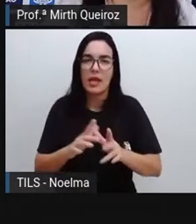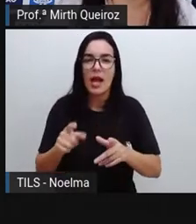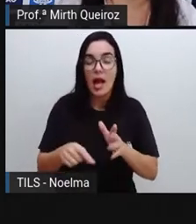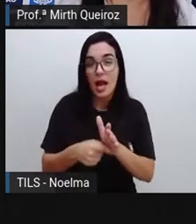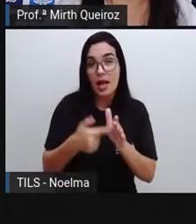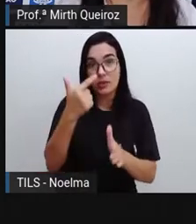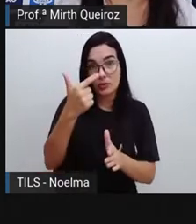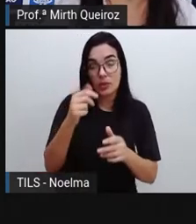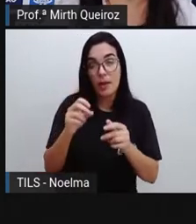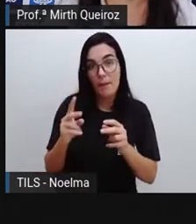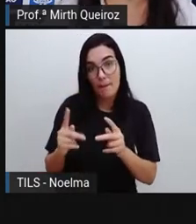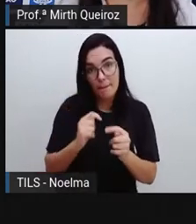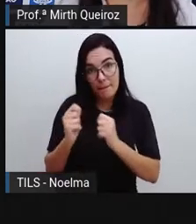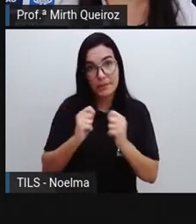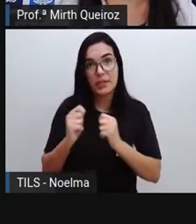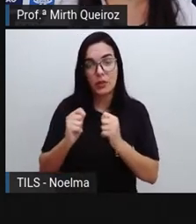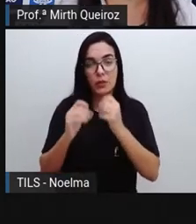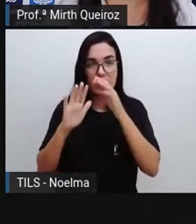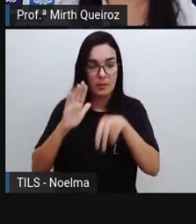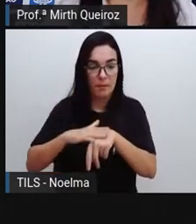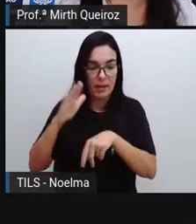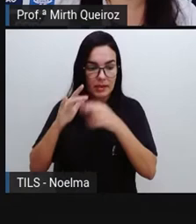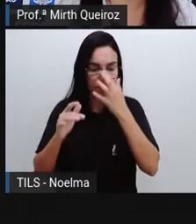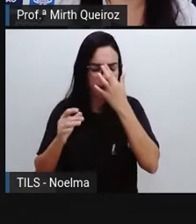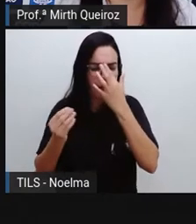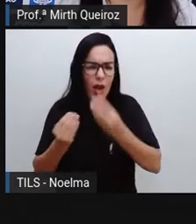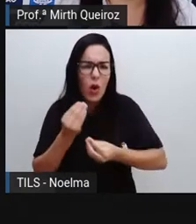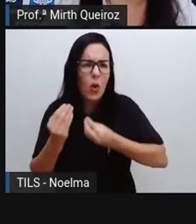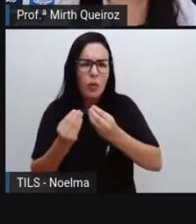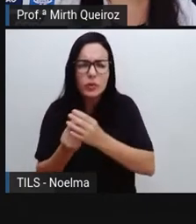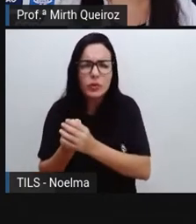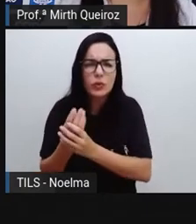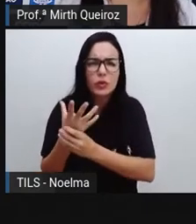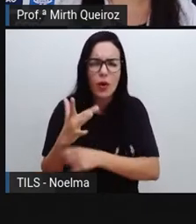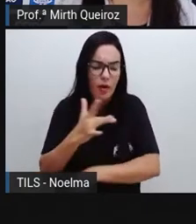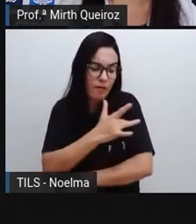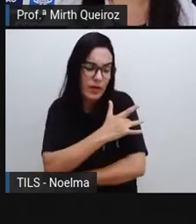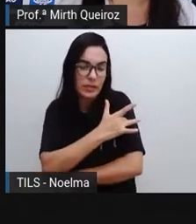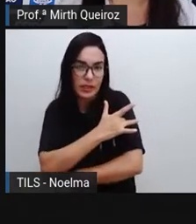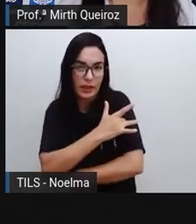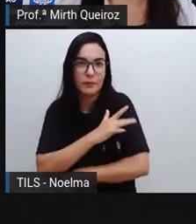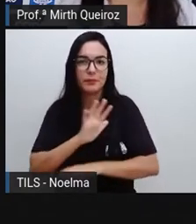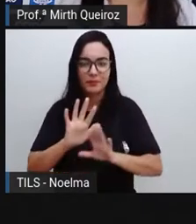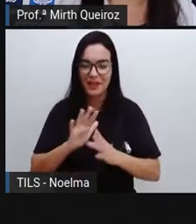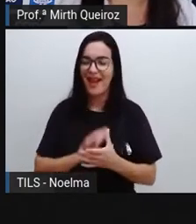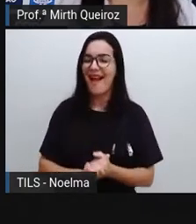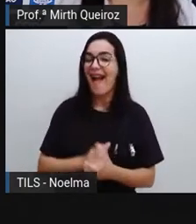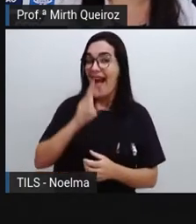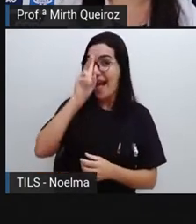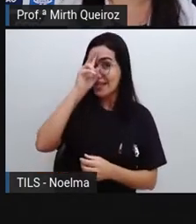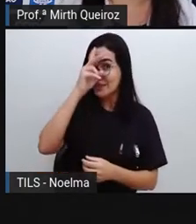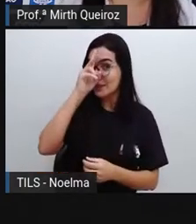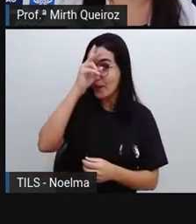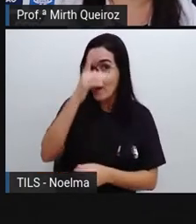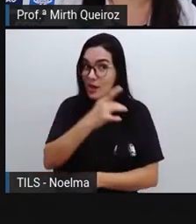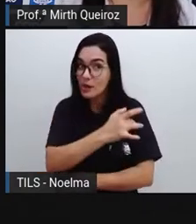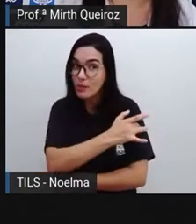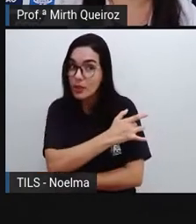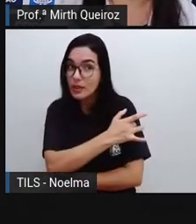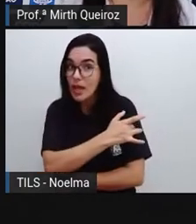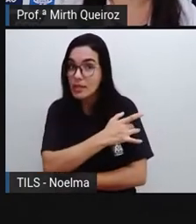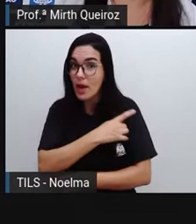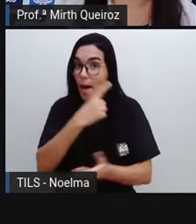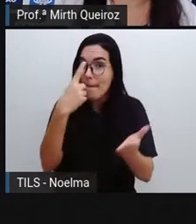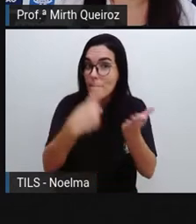seguras. E como é que surgiram as vacinas? A história da imunização, ela é marcada inicialmente